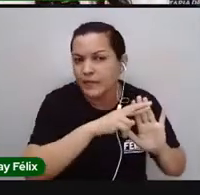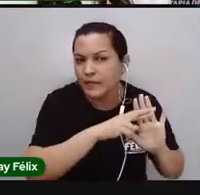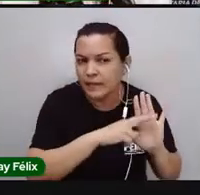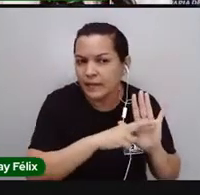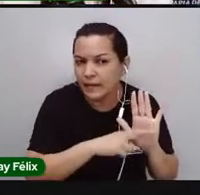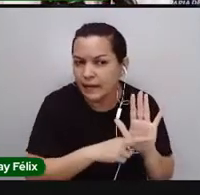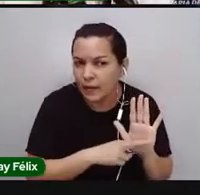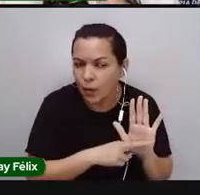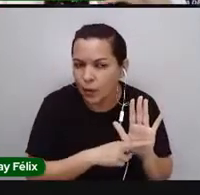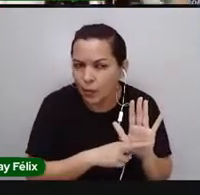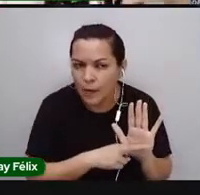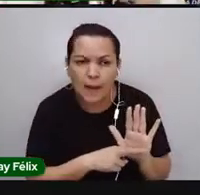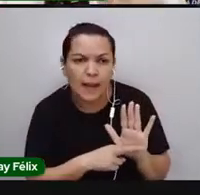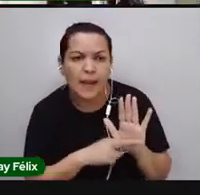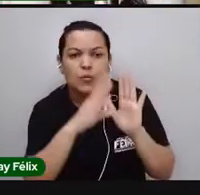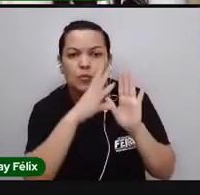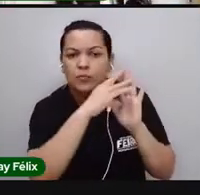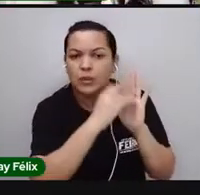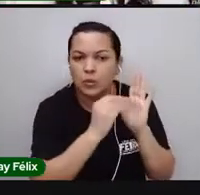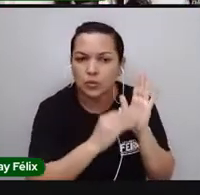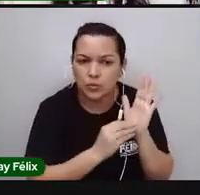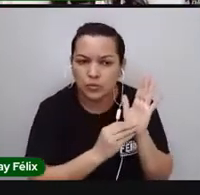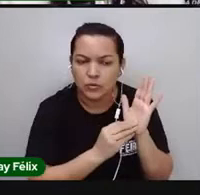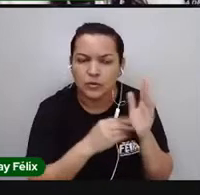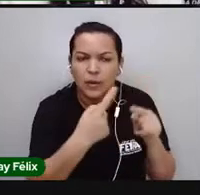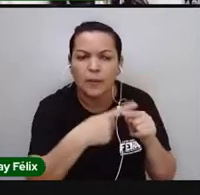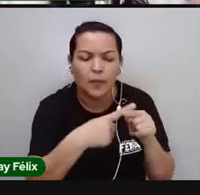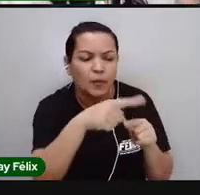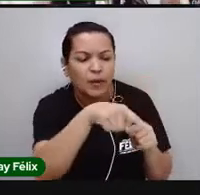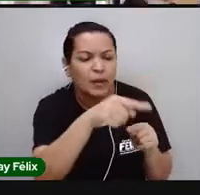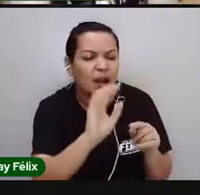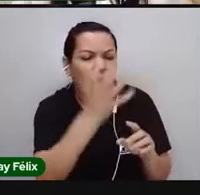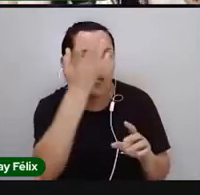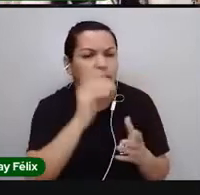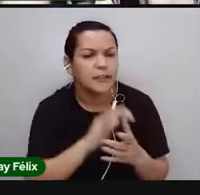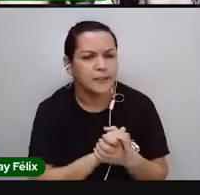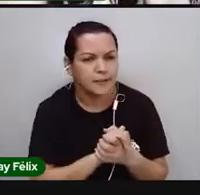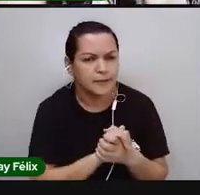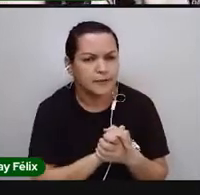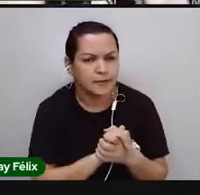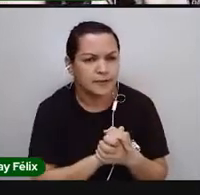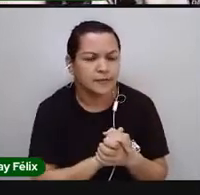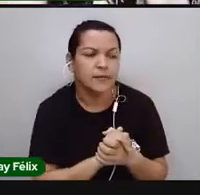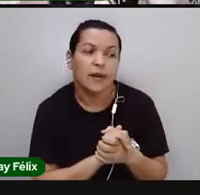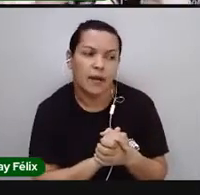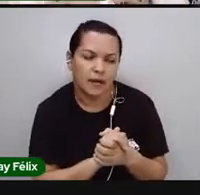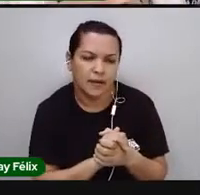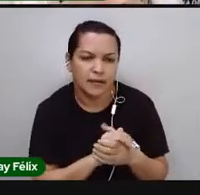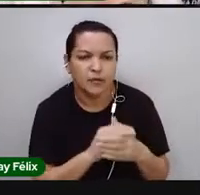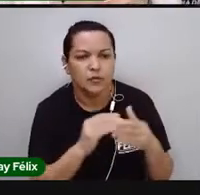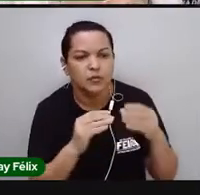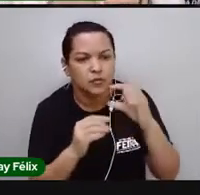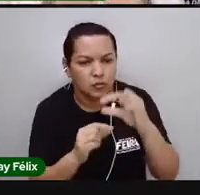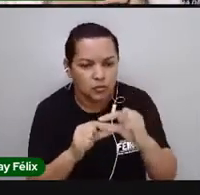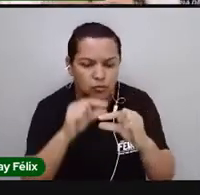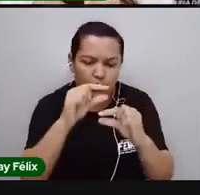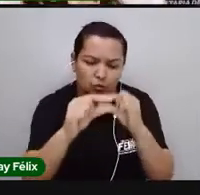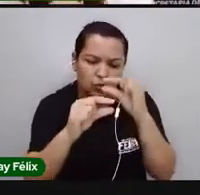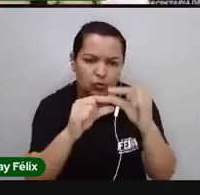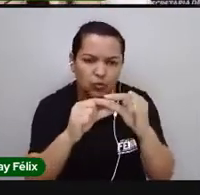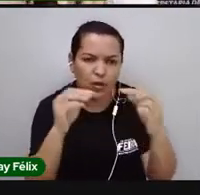metodologia, o porquê que aquilo acontece. E isso constrói as ciências. Só que,